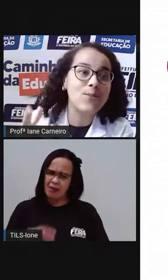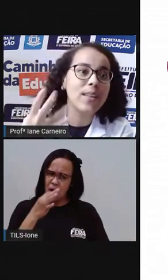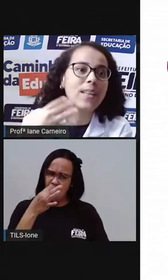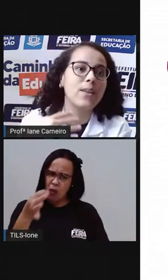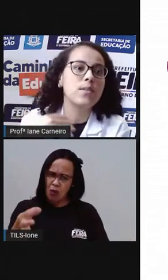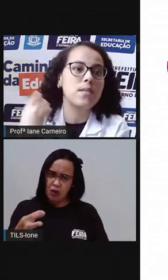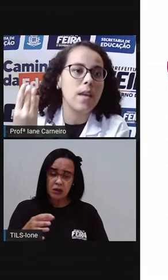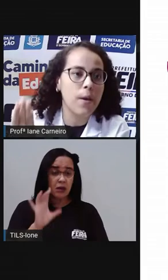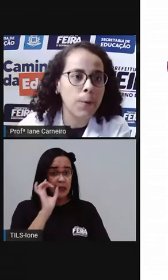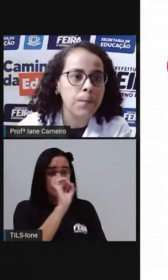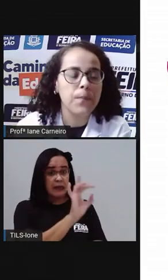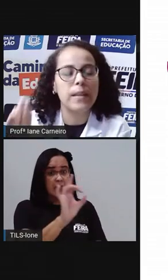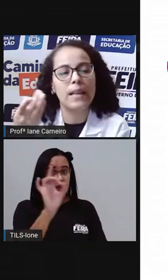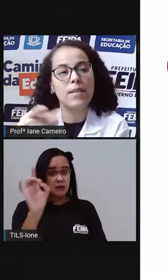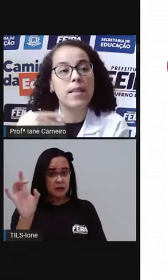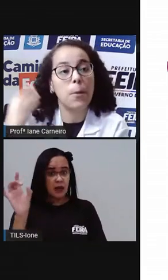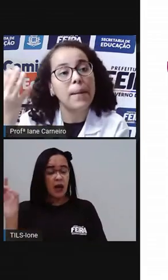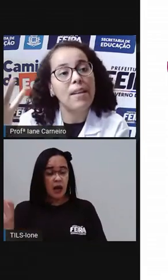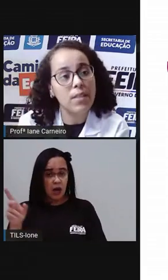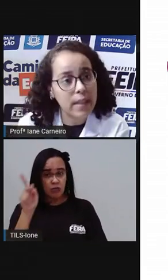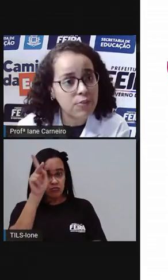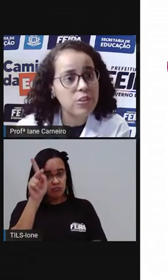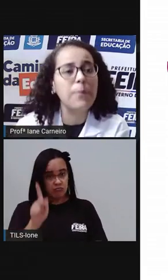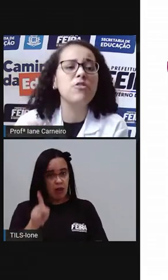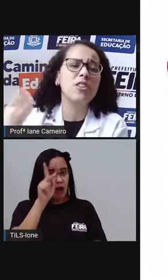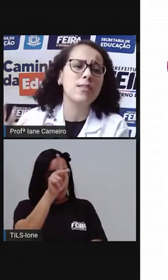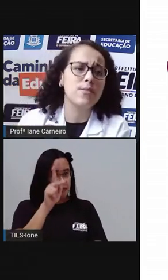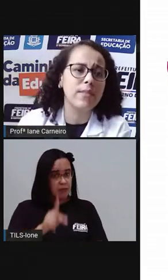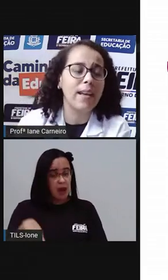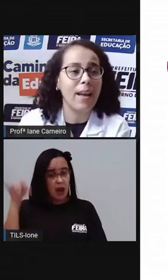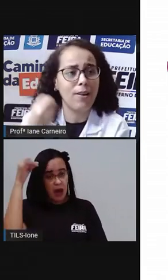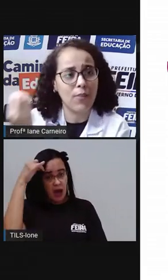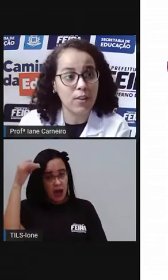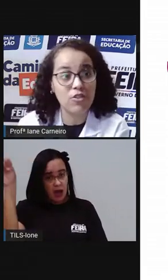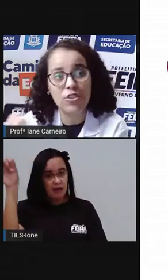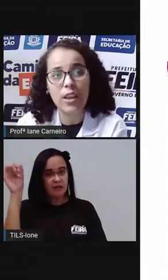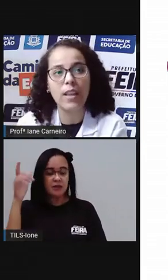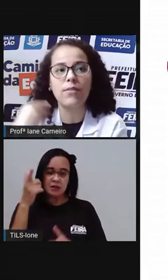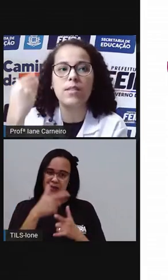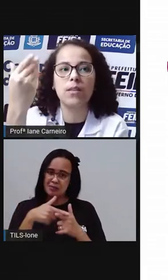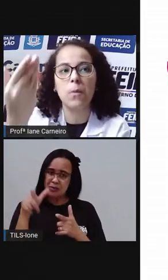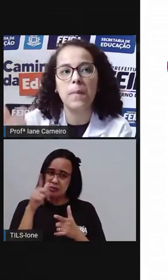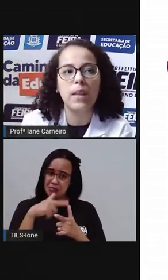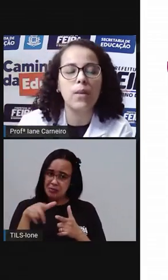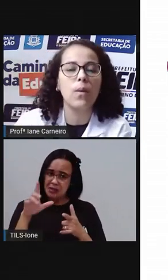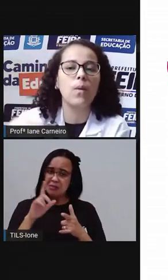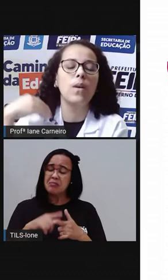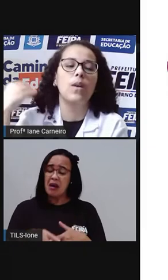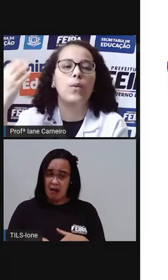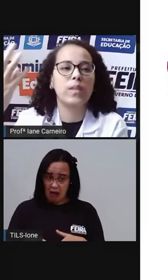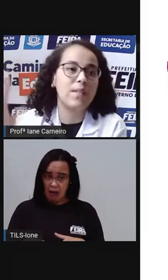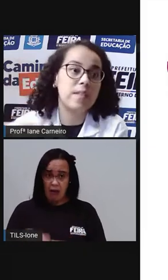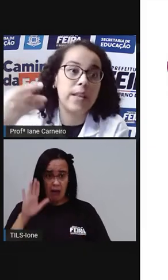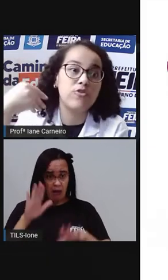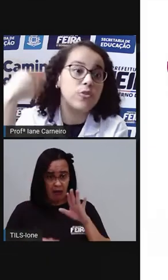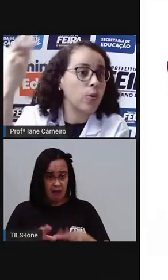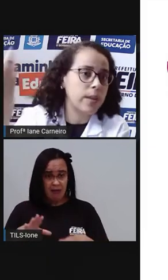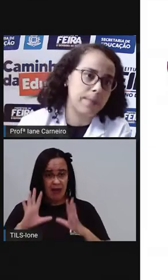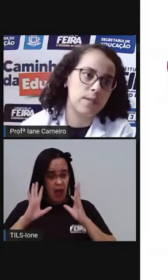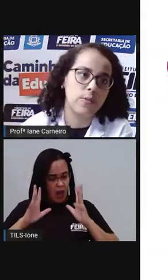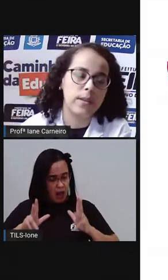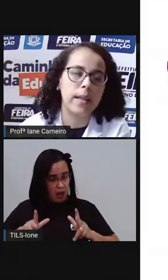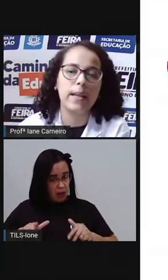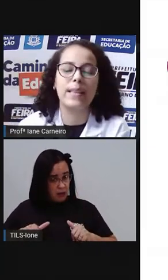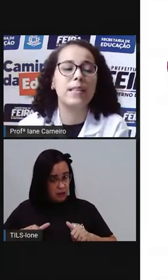cada um tem que ter o seu travesseiro para evitar justamente isso, né? É uma falta de higiene você dormir com o travesseiro de